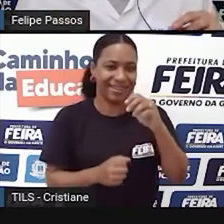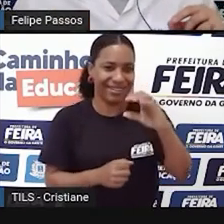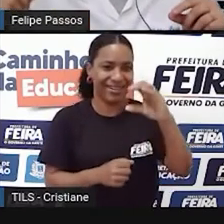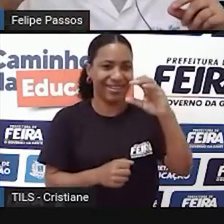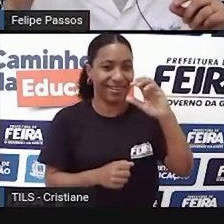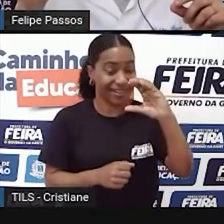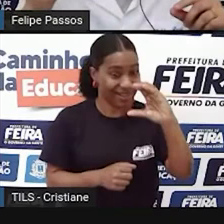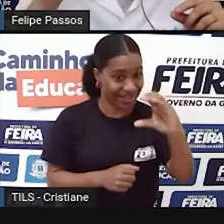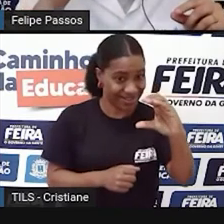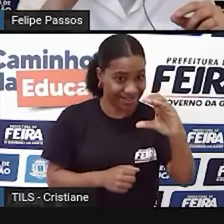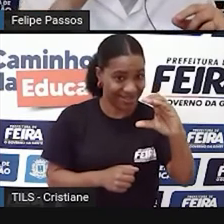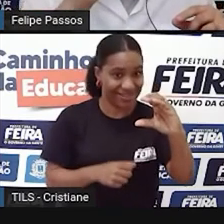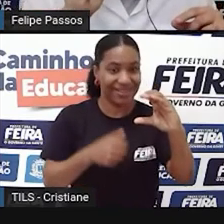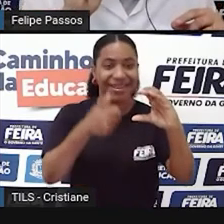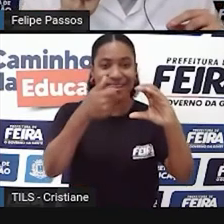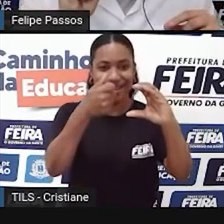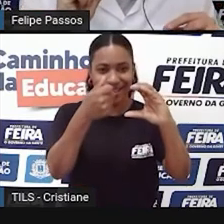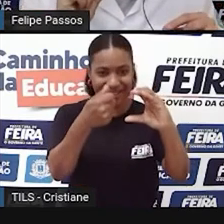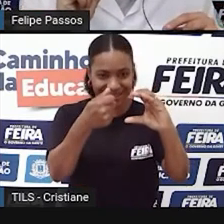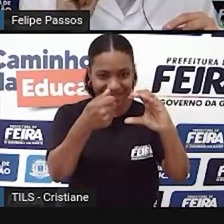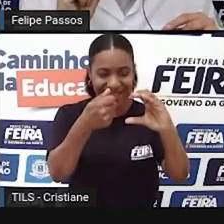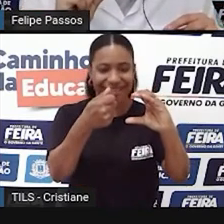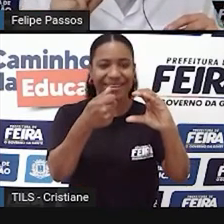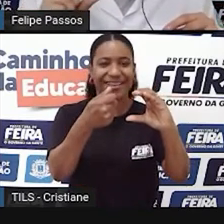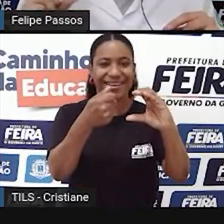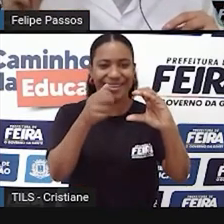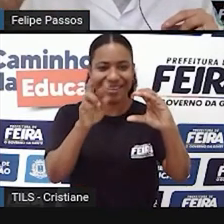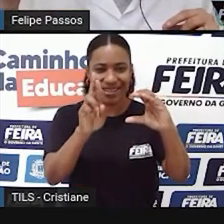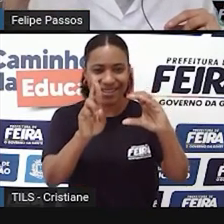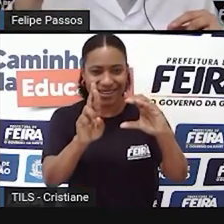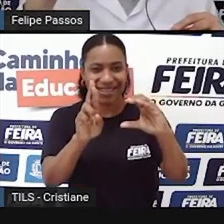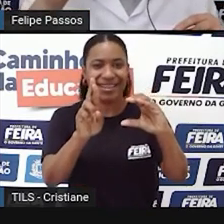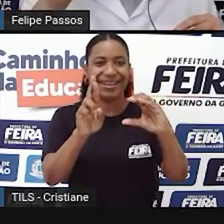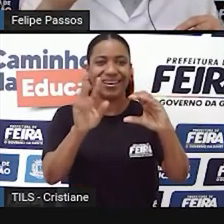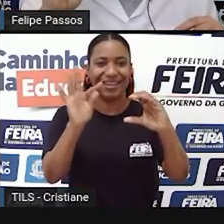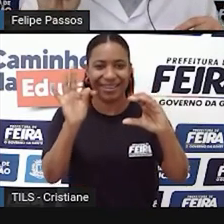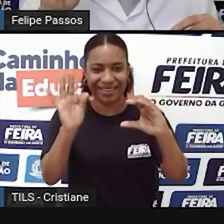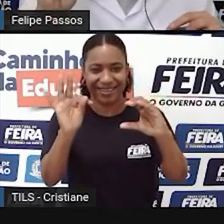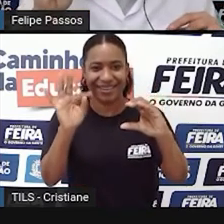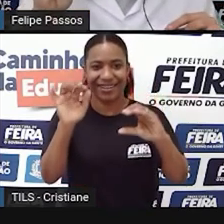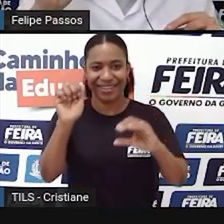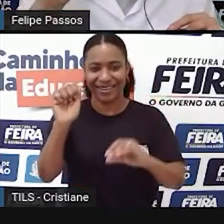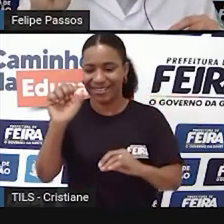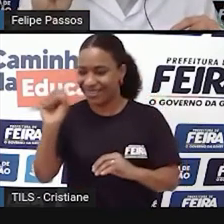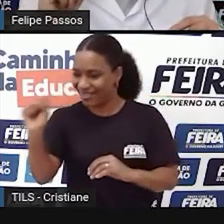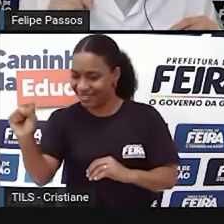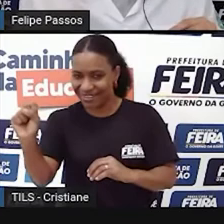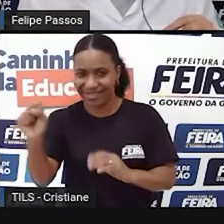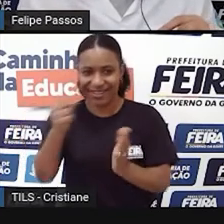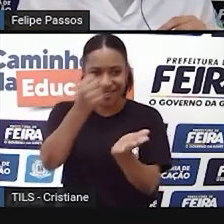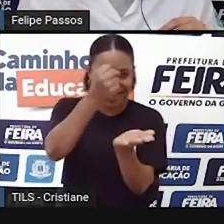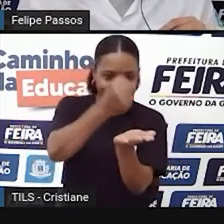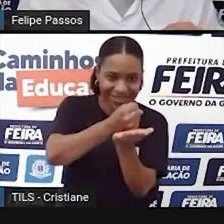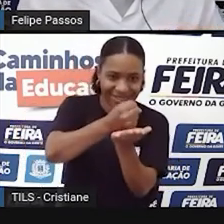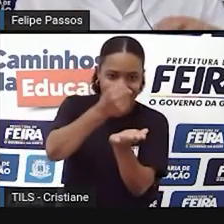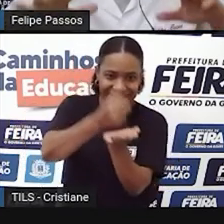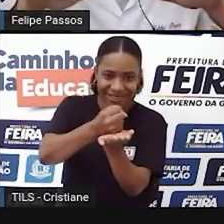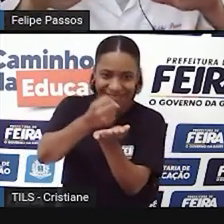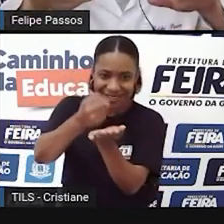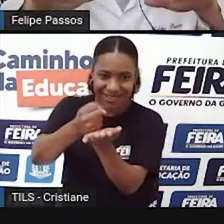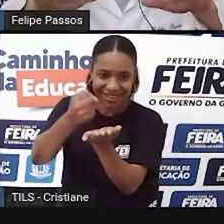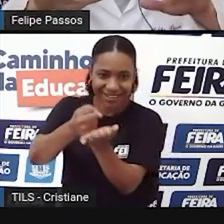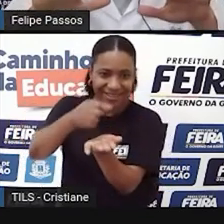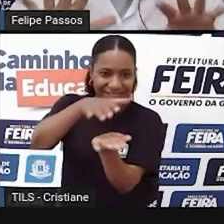letra A, que era colocada do lado de uma pecinha com a letra S, e ao lado do S, uma pecinha com a letra A novamente.